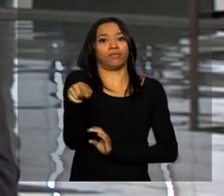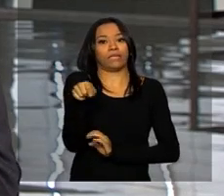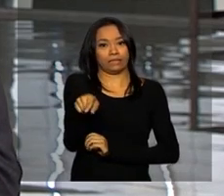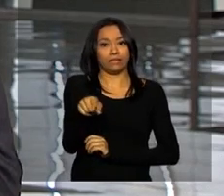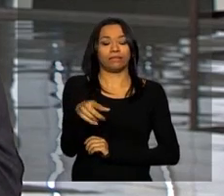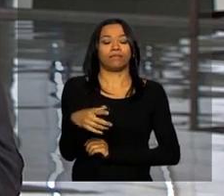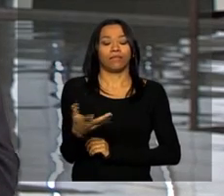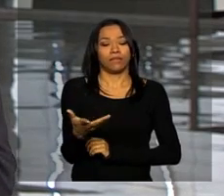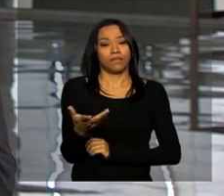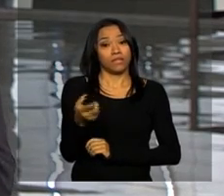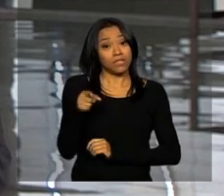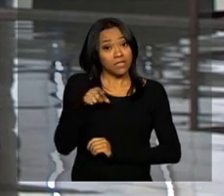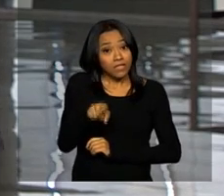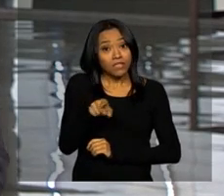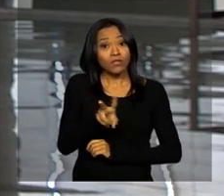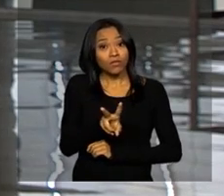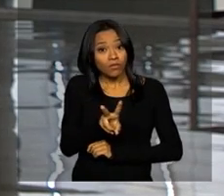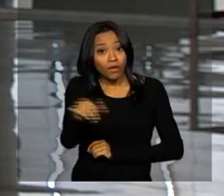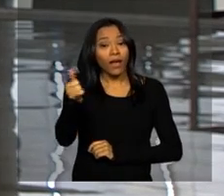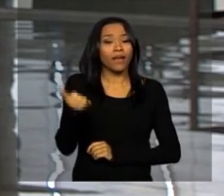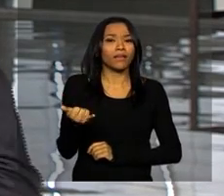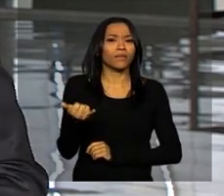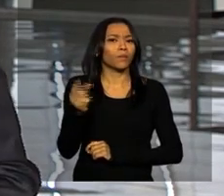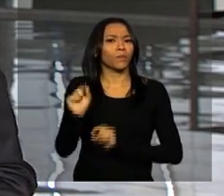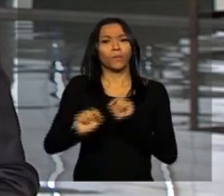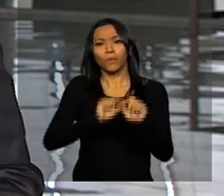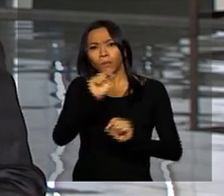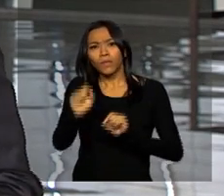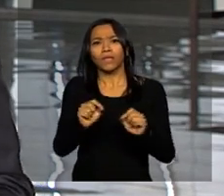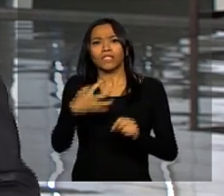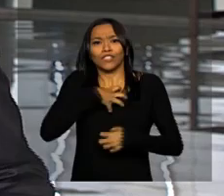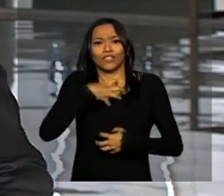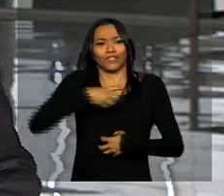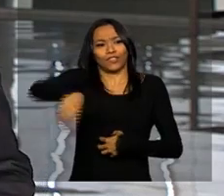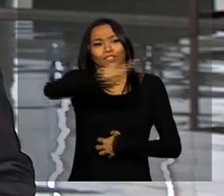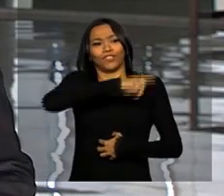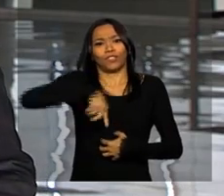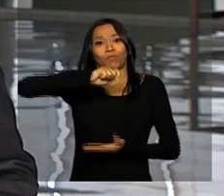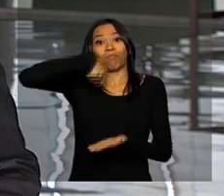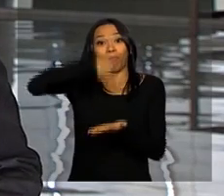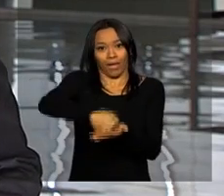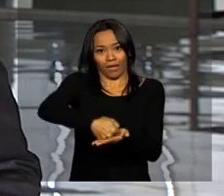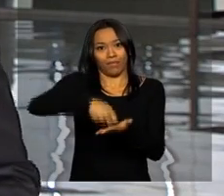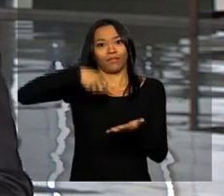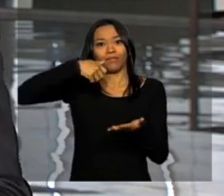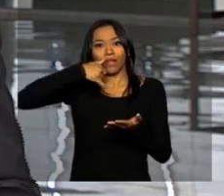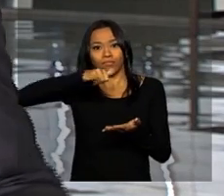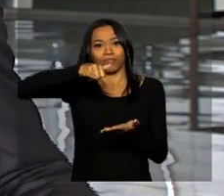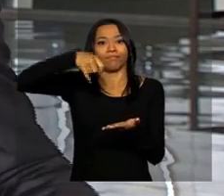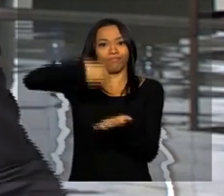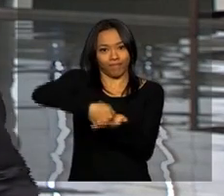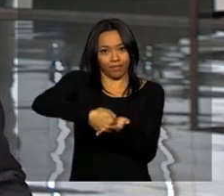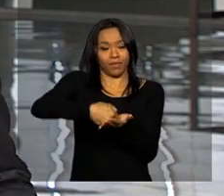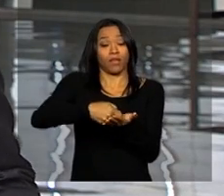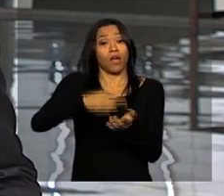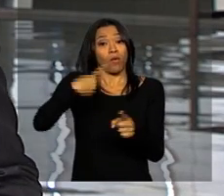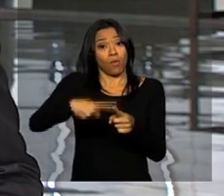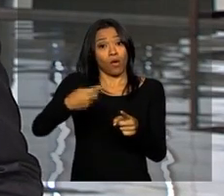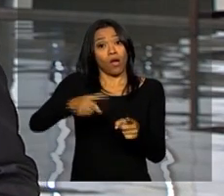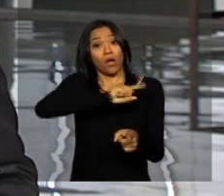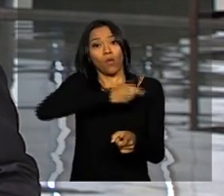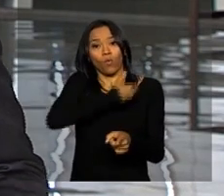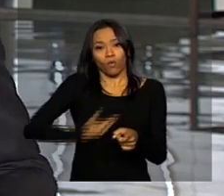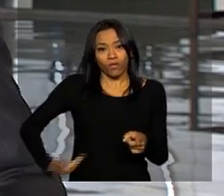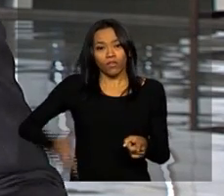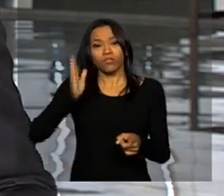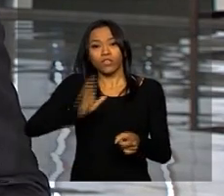vai influenciar diretamente no bolso do consumidor. Isso porque o governo já havia anunciado